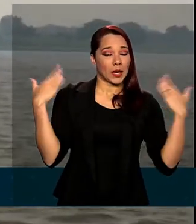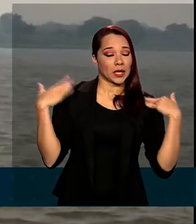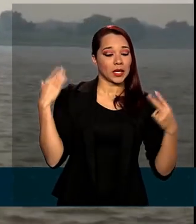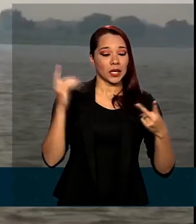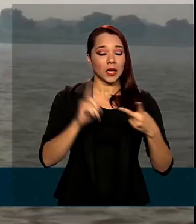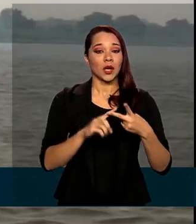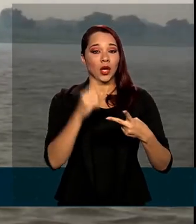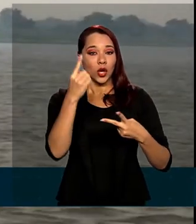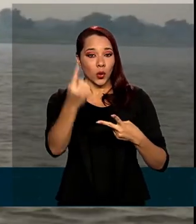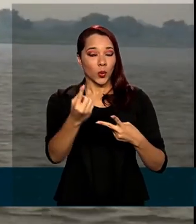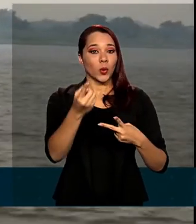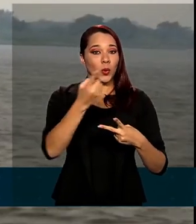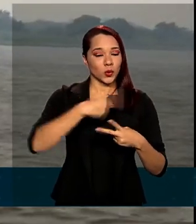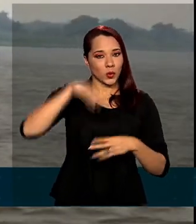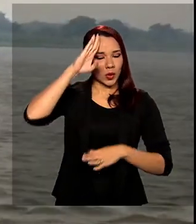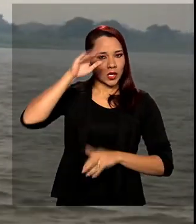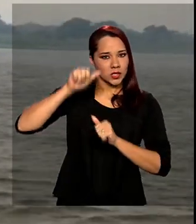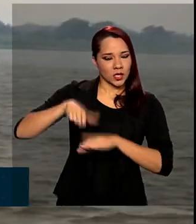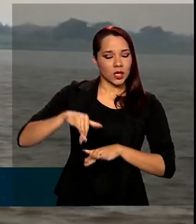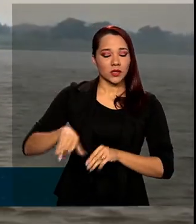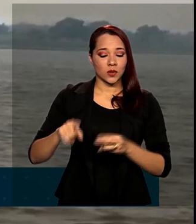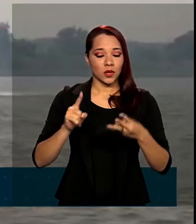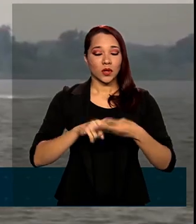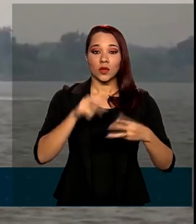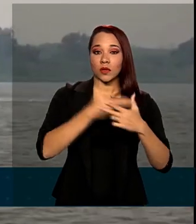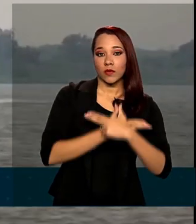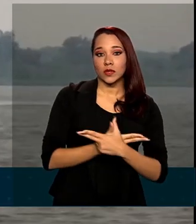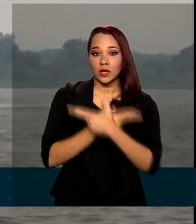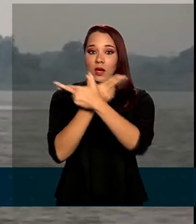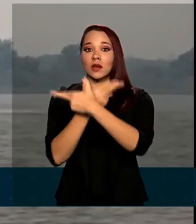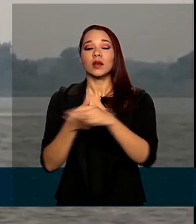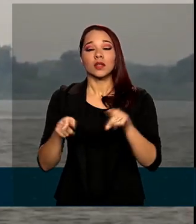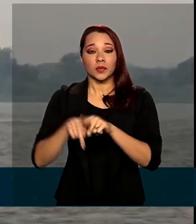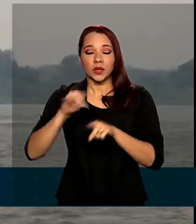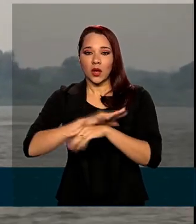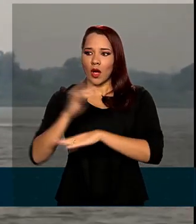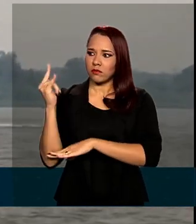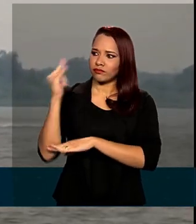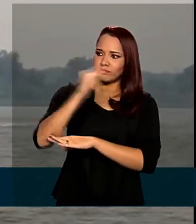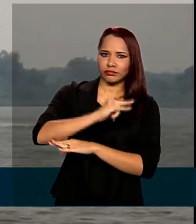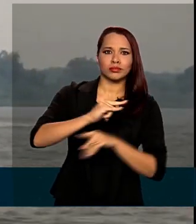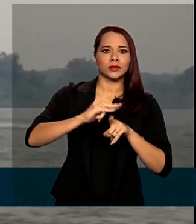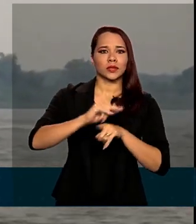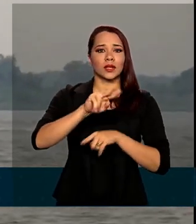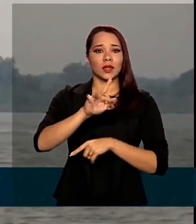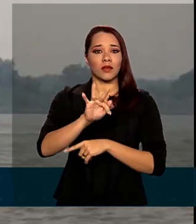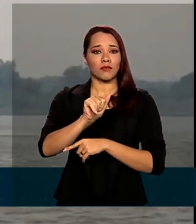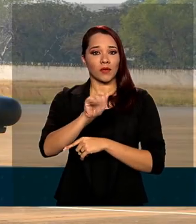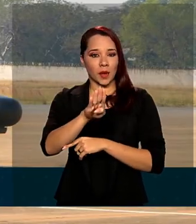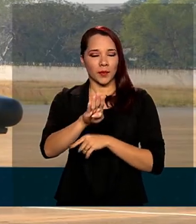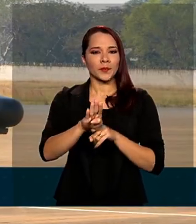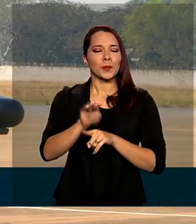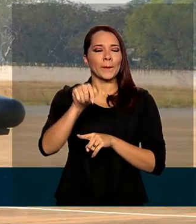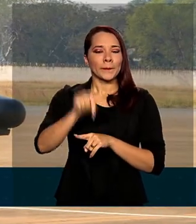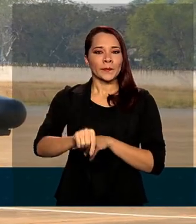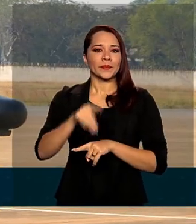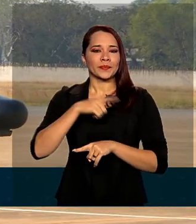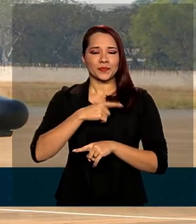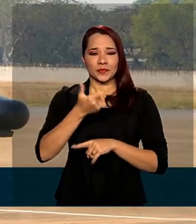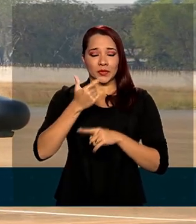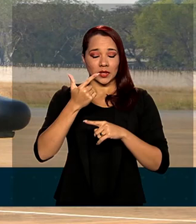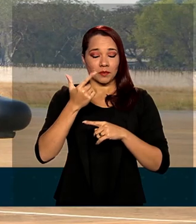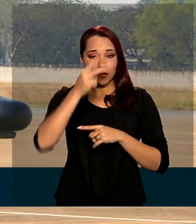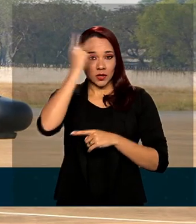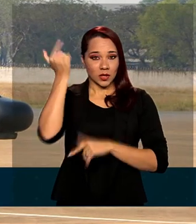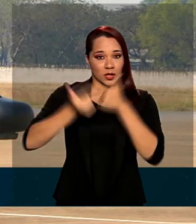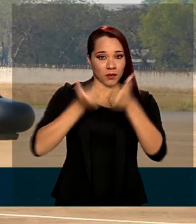do Exército e um da Força Aérea, além do avião cargueiro Hércules da FAB. As aeronaves e os homens das